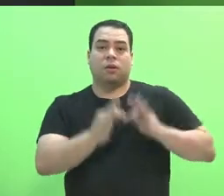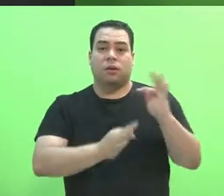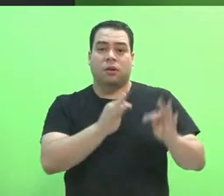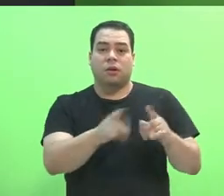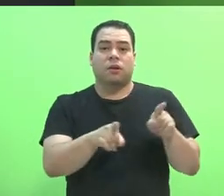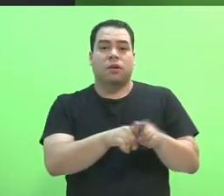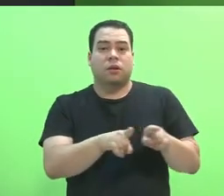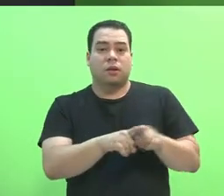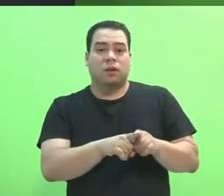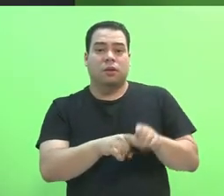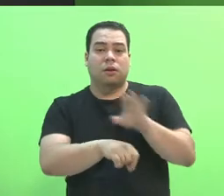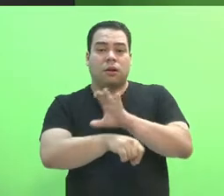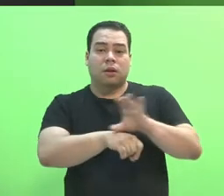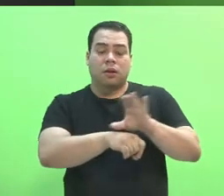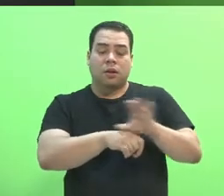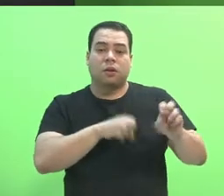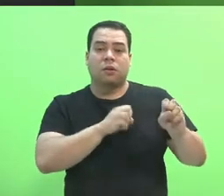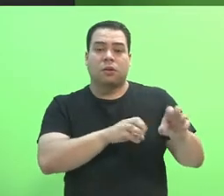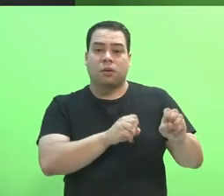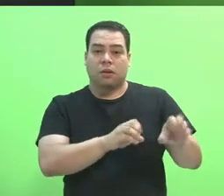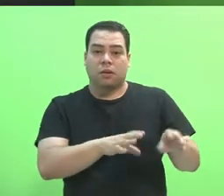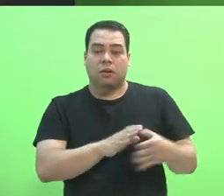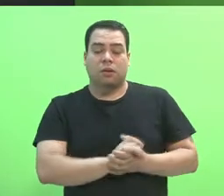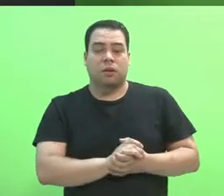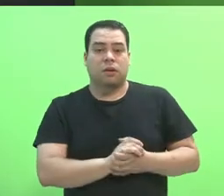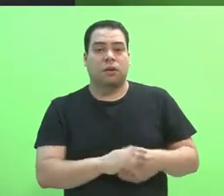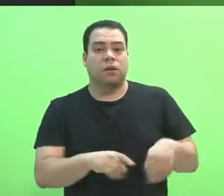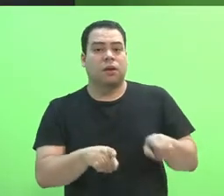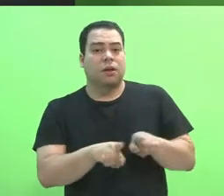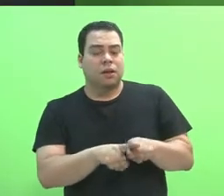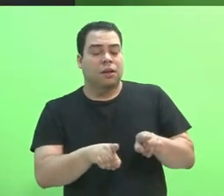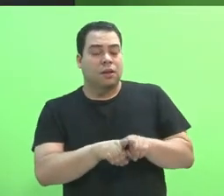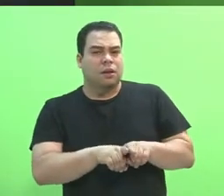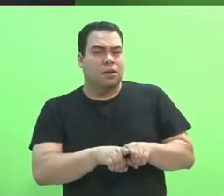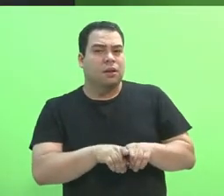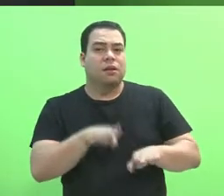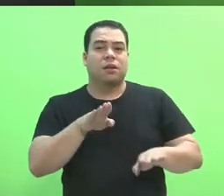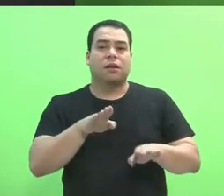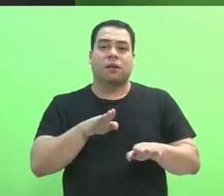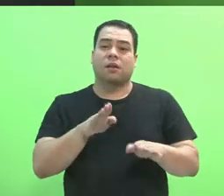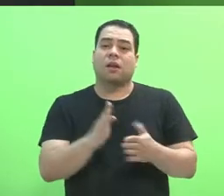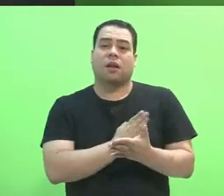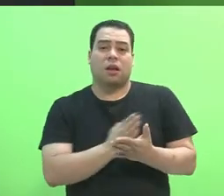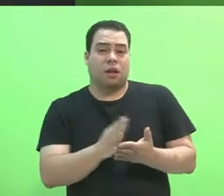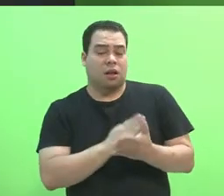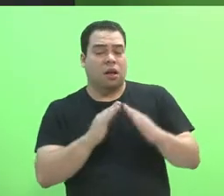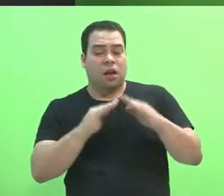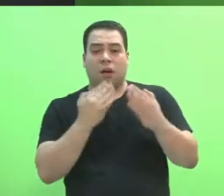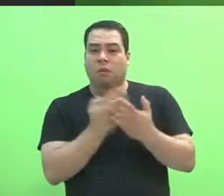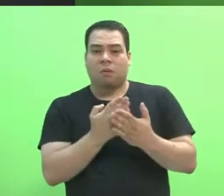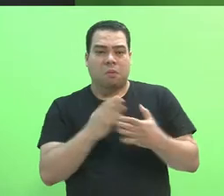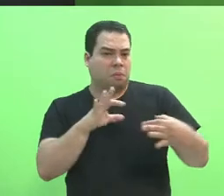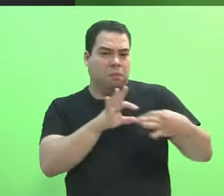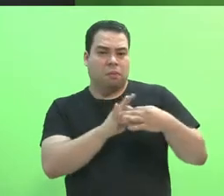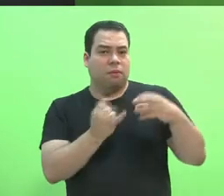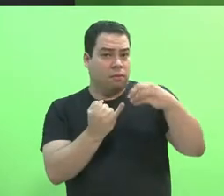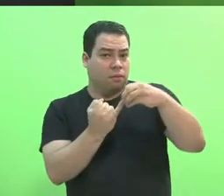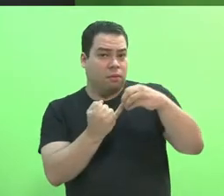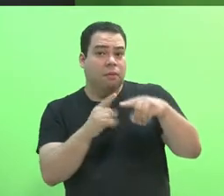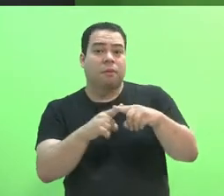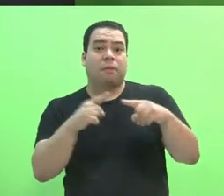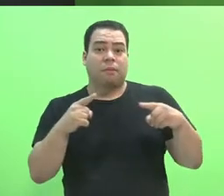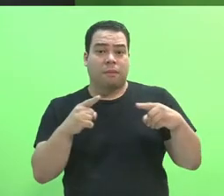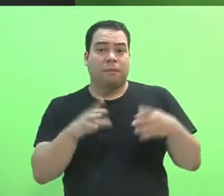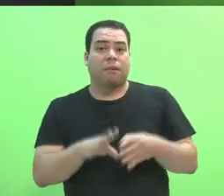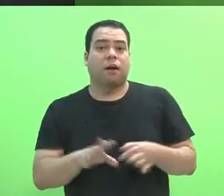licenciaturas. Temos também as instituições que não aderiram aos institutos federais, mas que também fazem parte